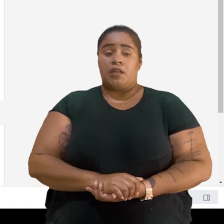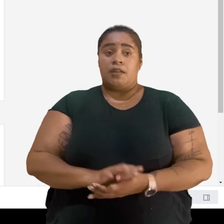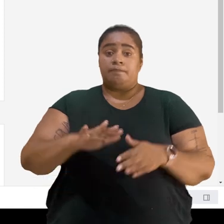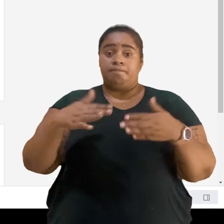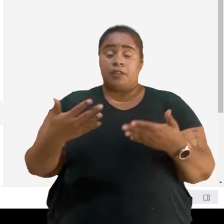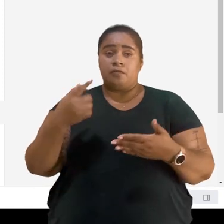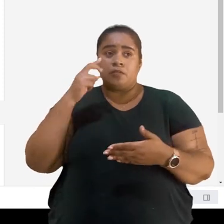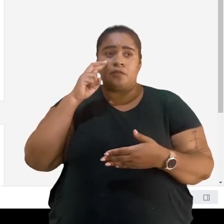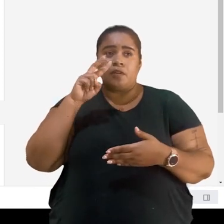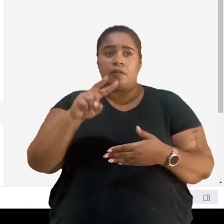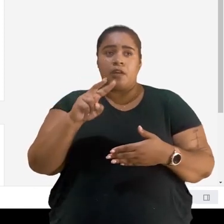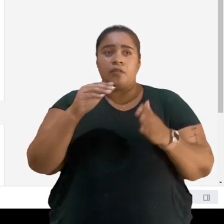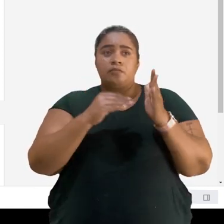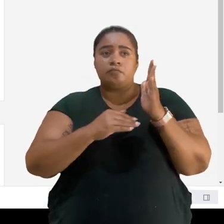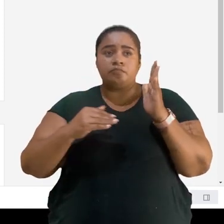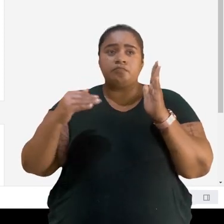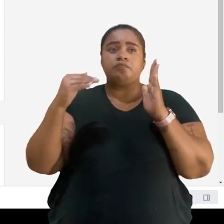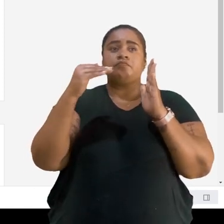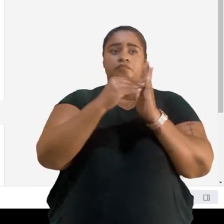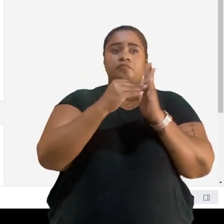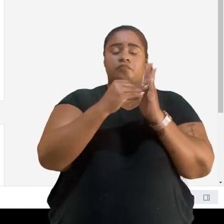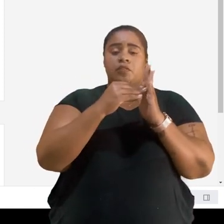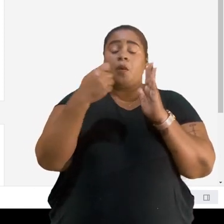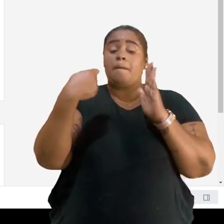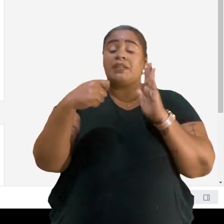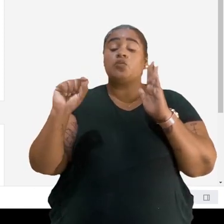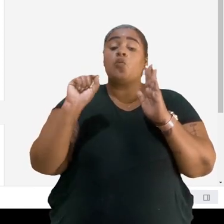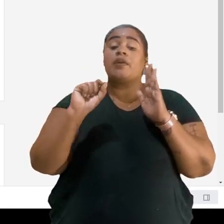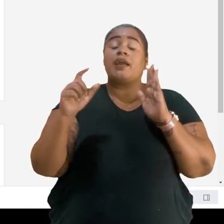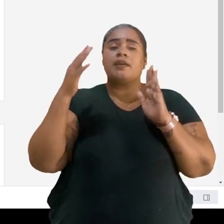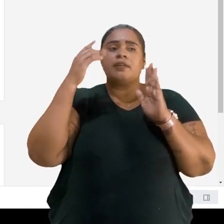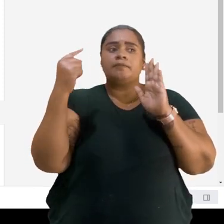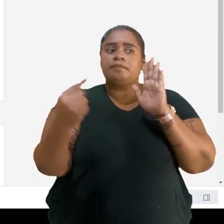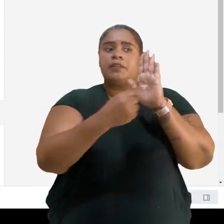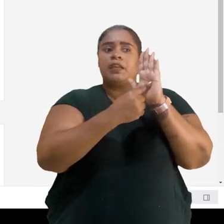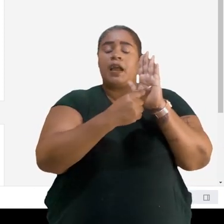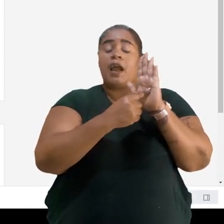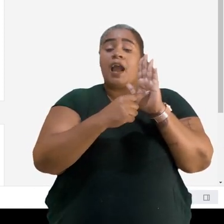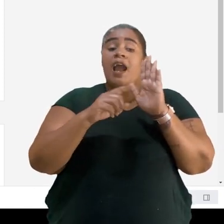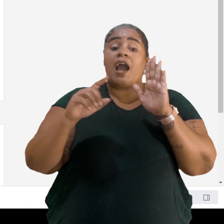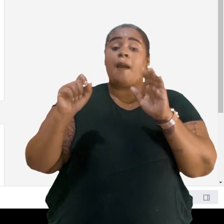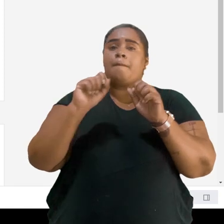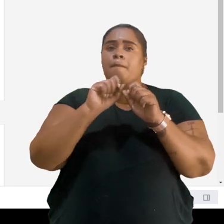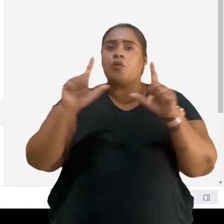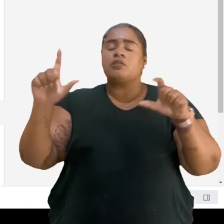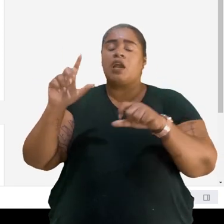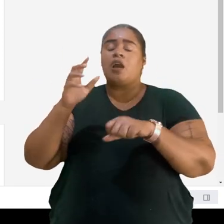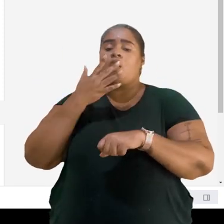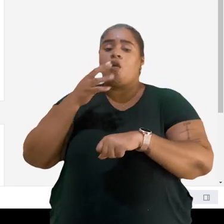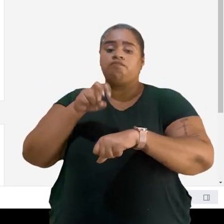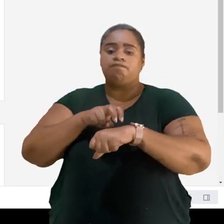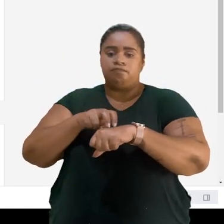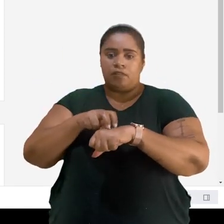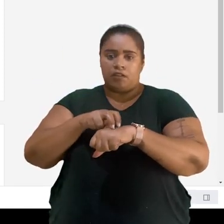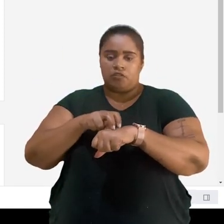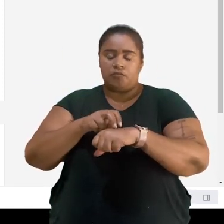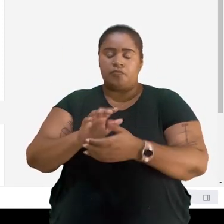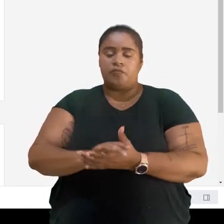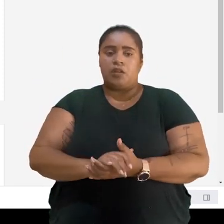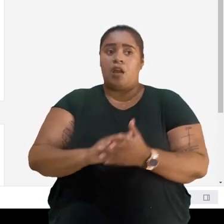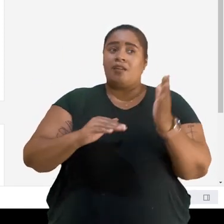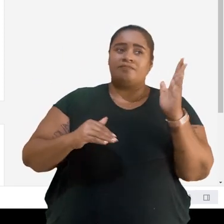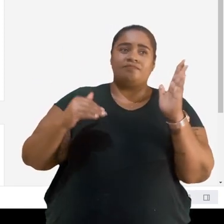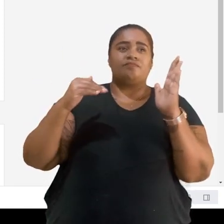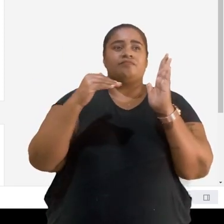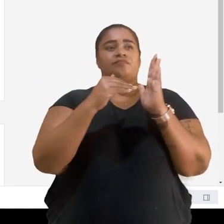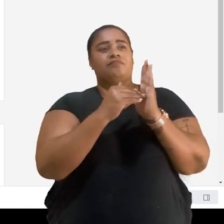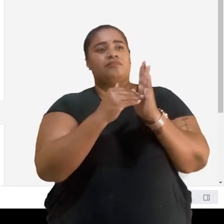caso aqui eu vou considerar que nesse critério a aluna atendeu, então eu tenho que clicar até ficar aqui verdinho. Nesse segundo critério atendeu